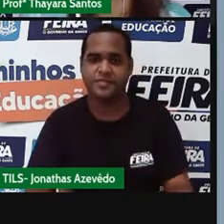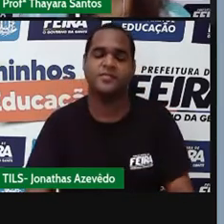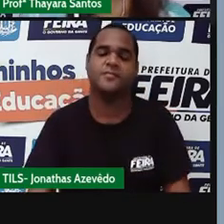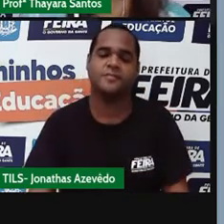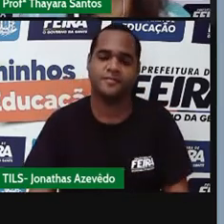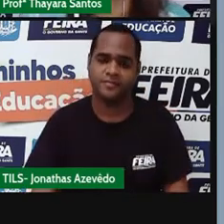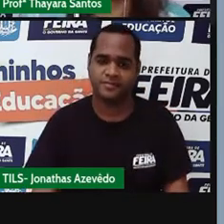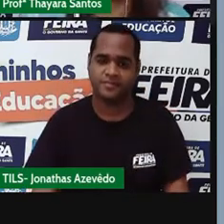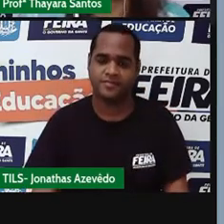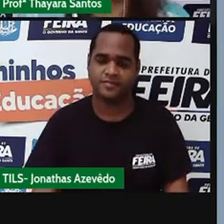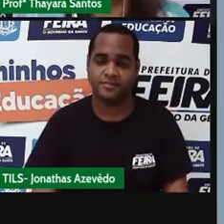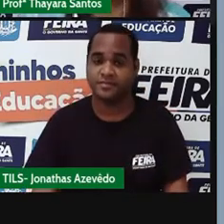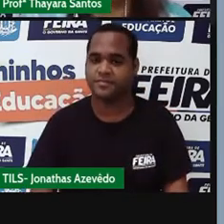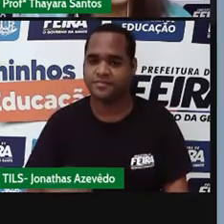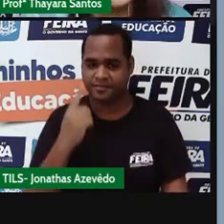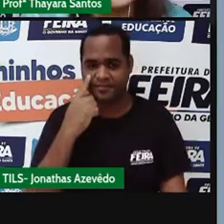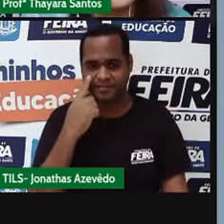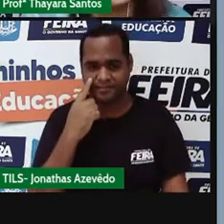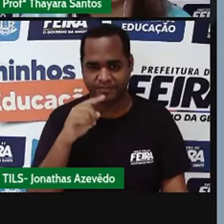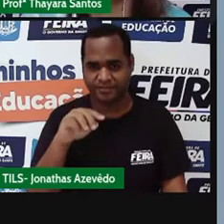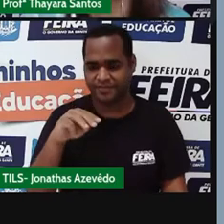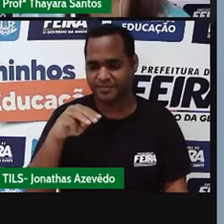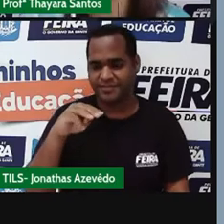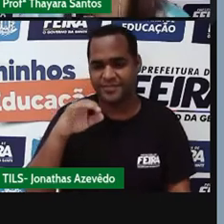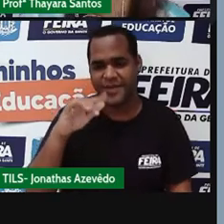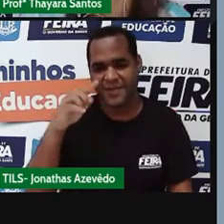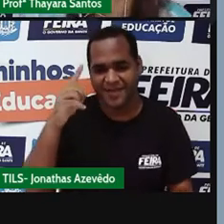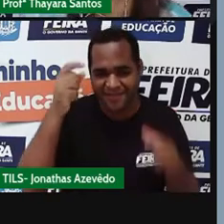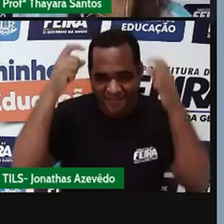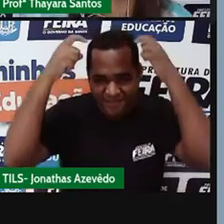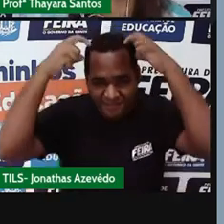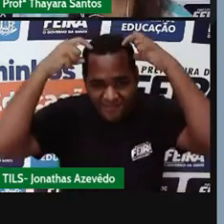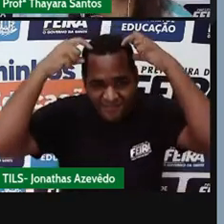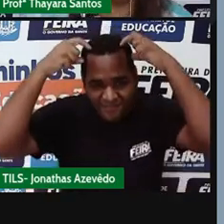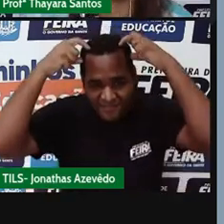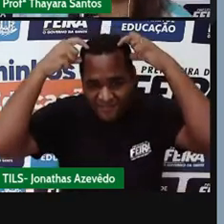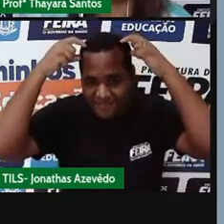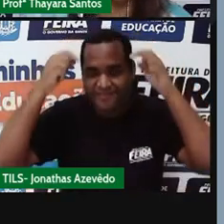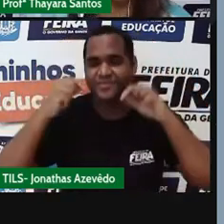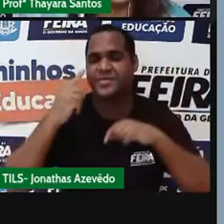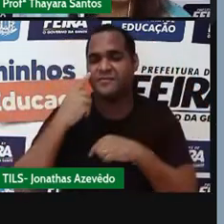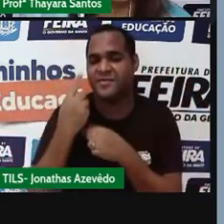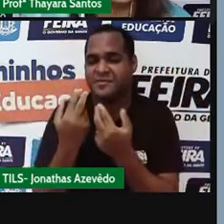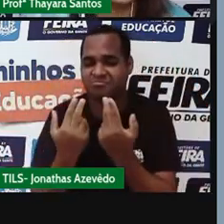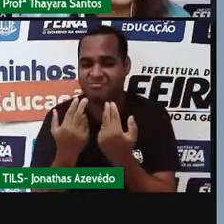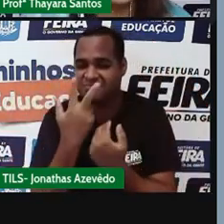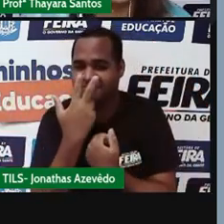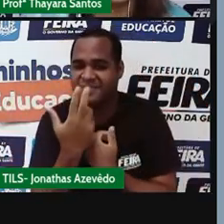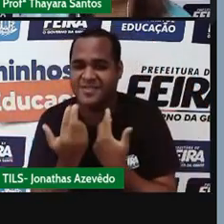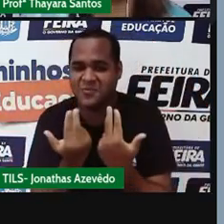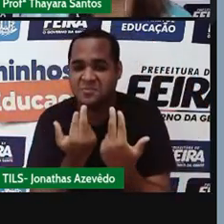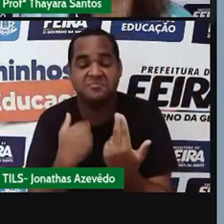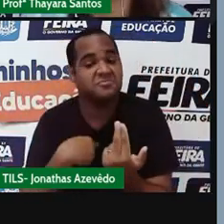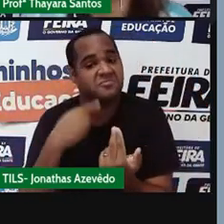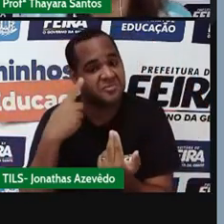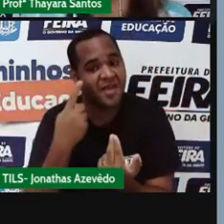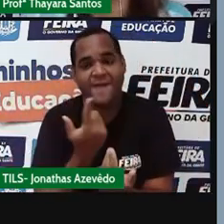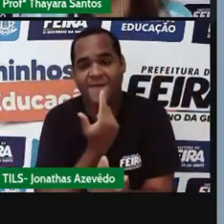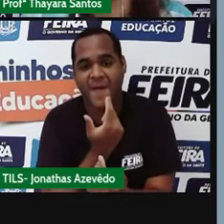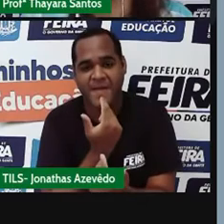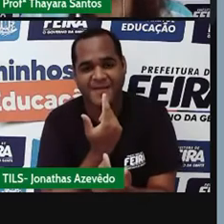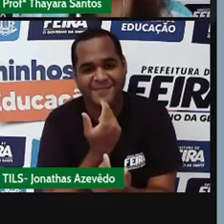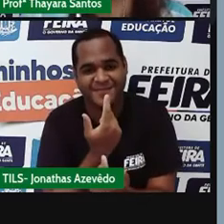Aqui está a molécula da água. Parece um Mickey, né, gente? Esse daqui, esse maior que está representado em vermelho, é o átomo de